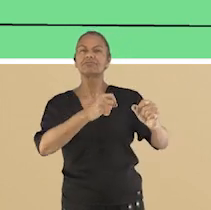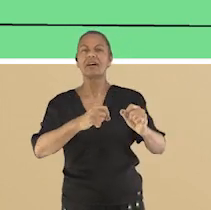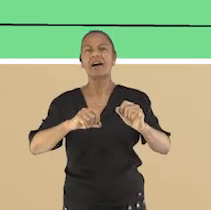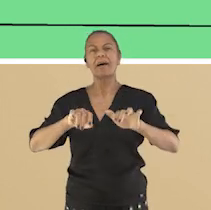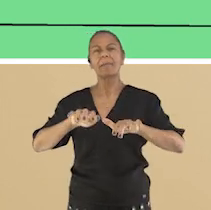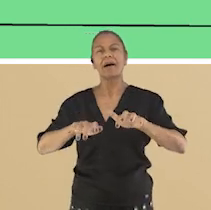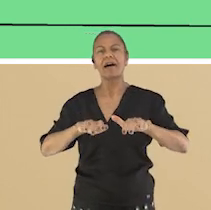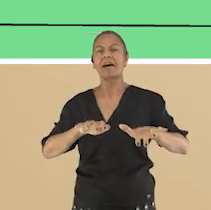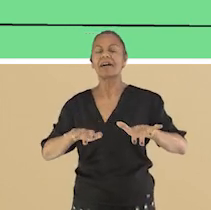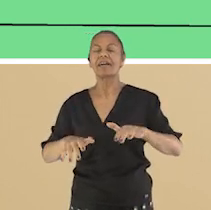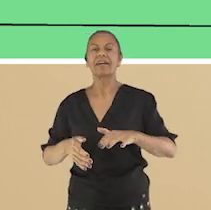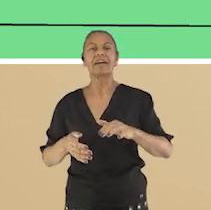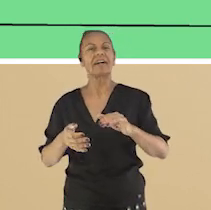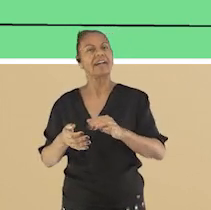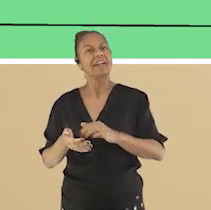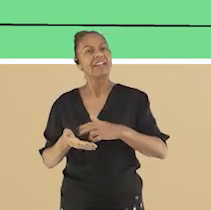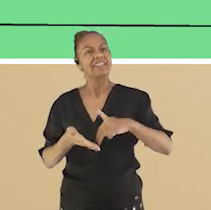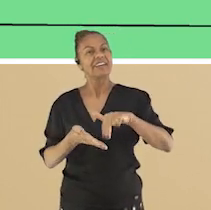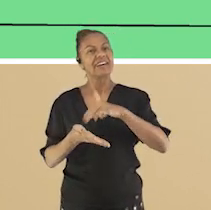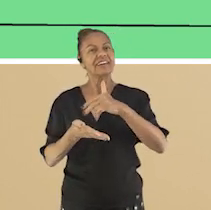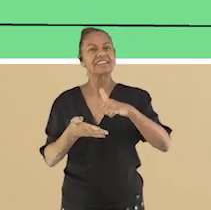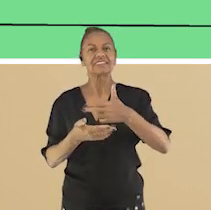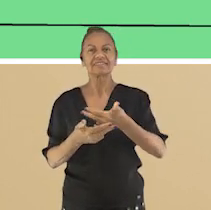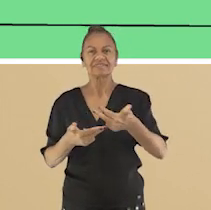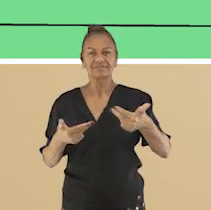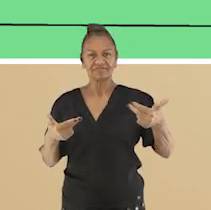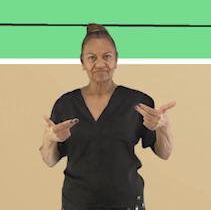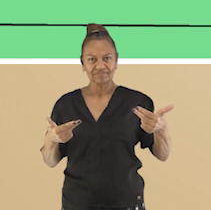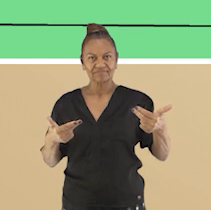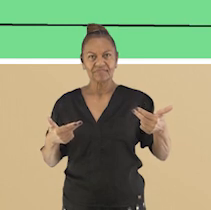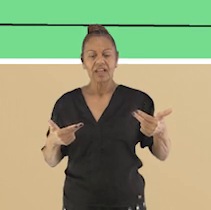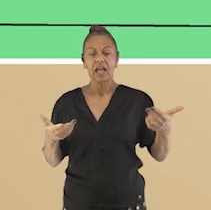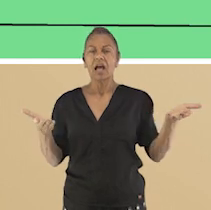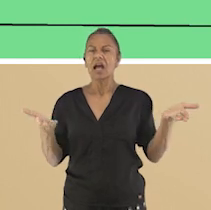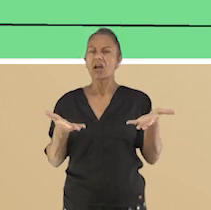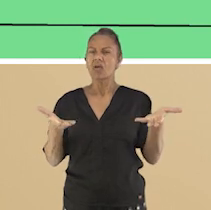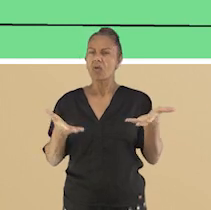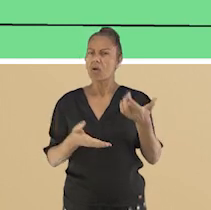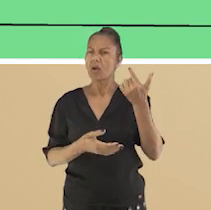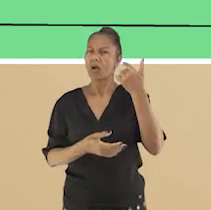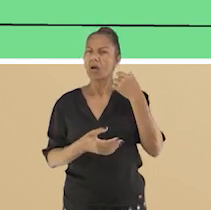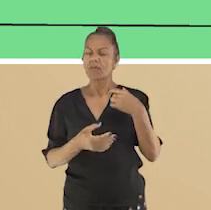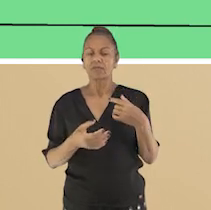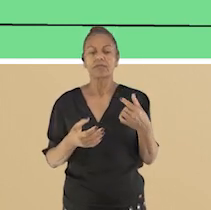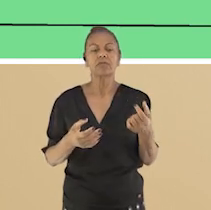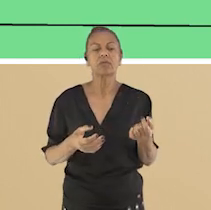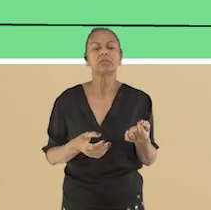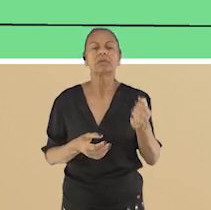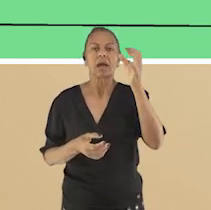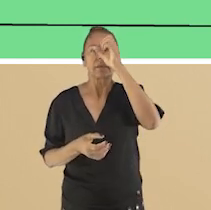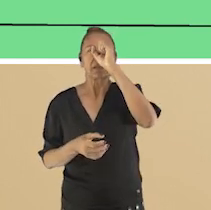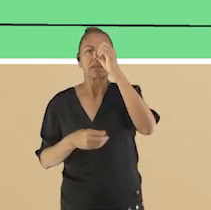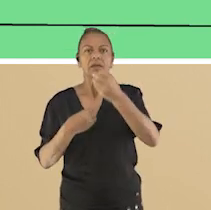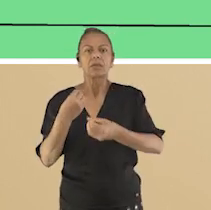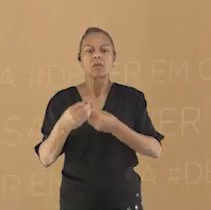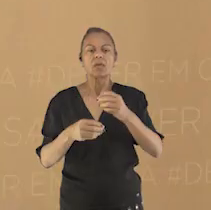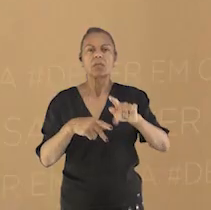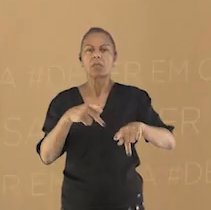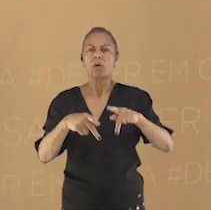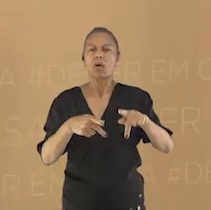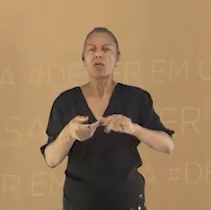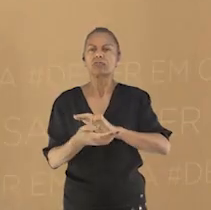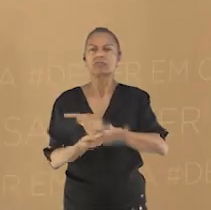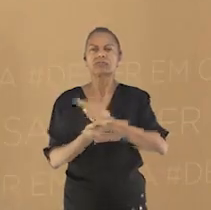Vamos refletir um pouco a respeito da transmissão oral das narrativas sagradas de diferentes povos e grupos religiosos.